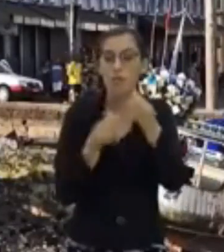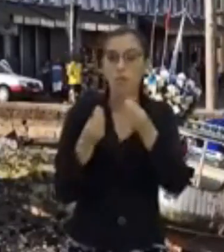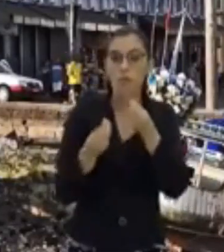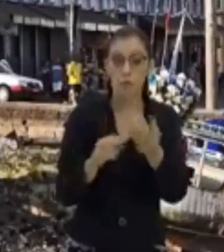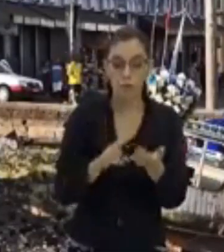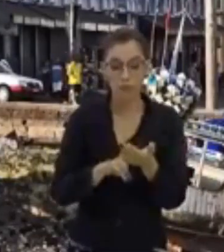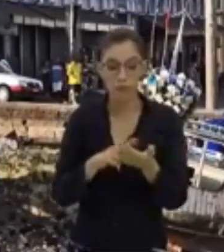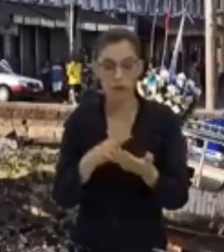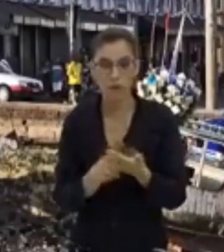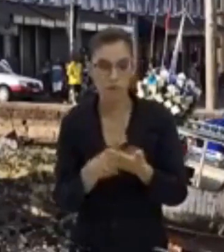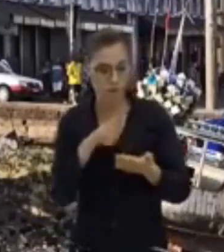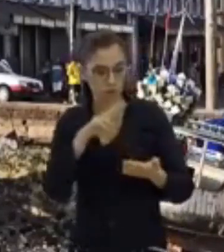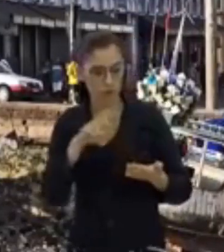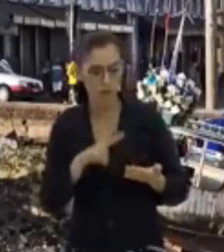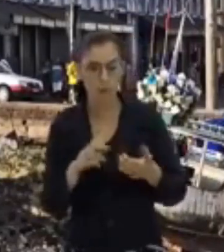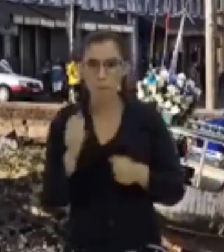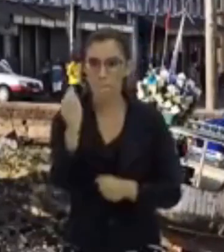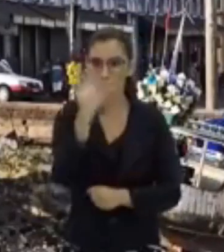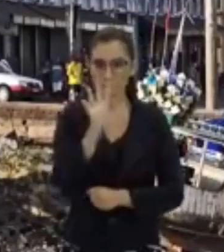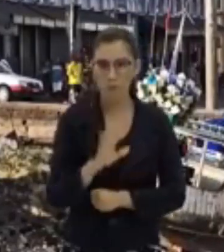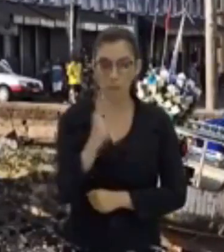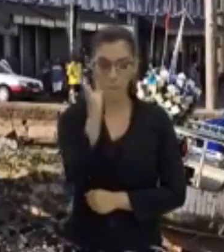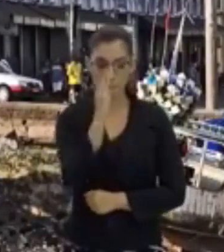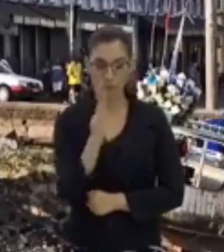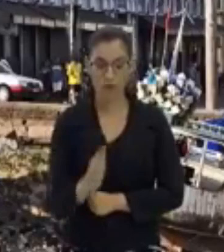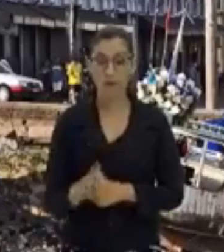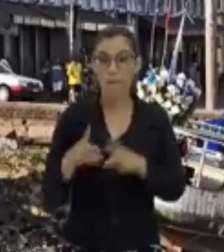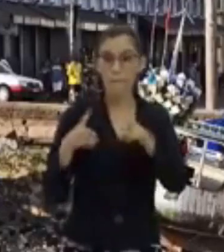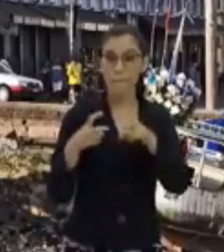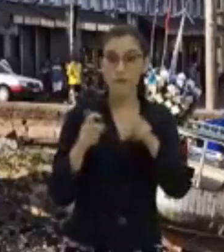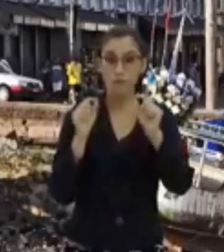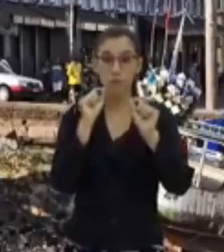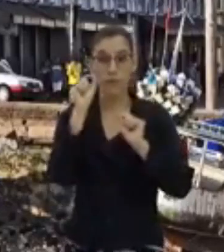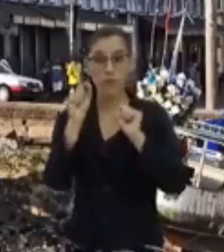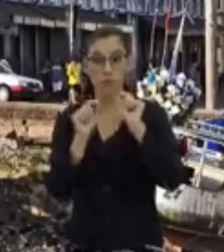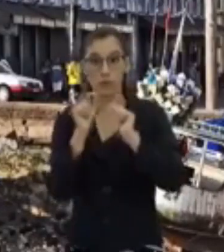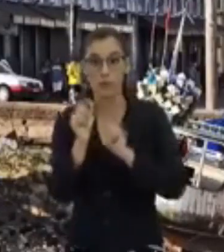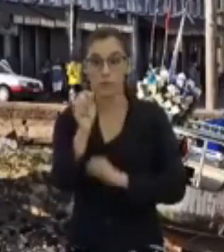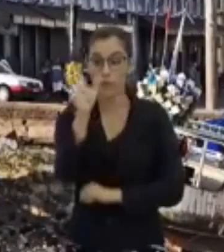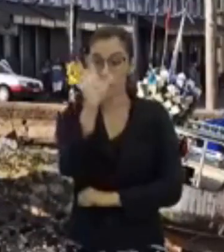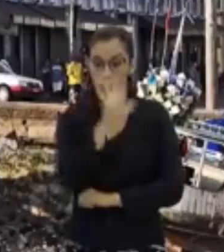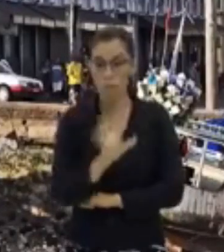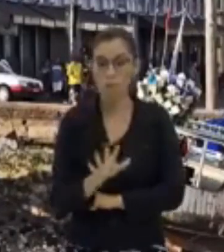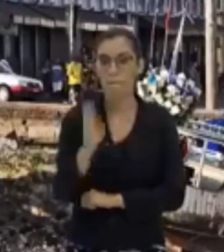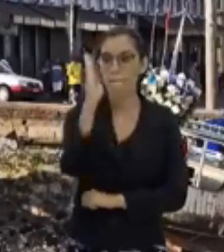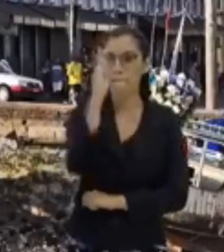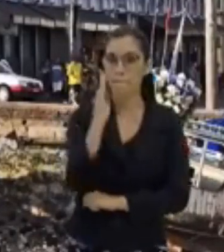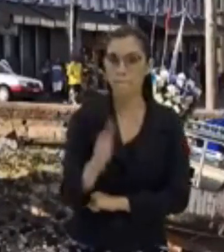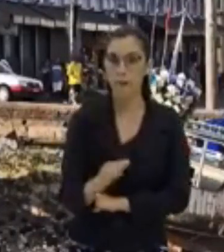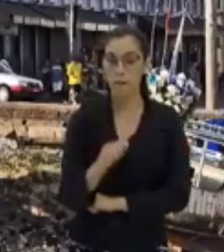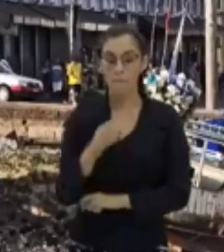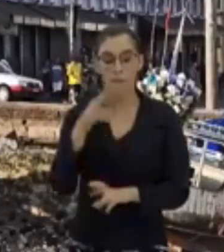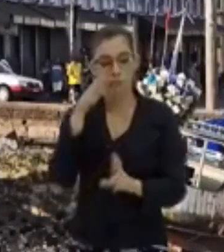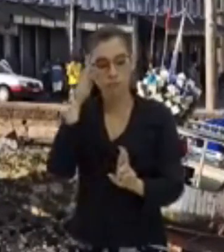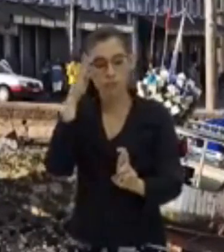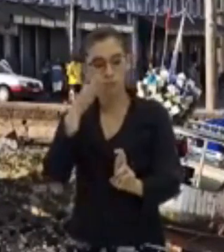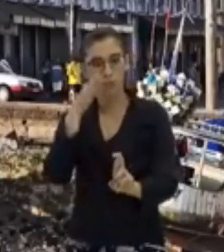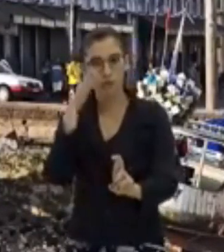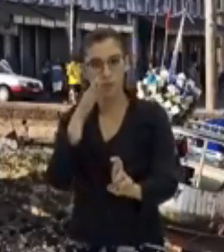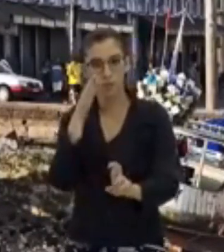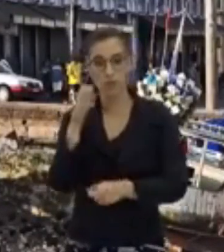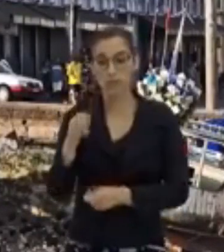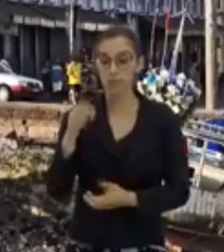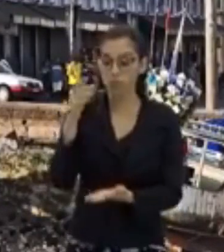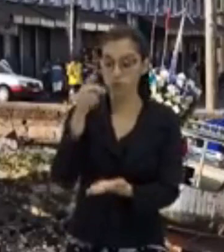mapa e você vai ver que, como eu te disse anteriormente, o mapa é apenas uma representação de uma determinada